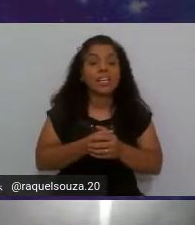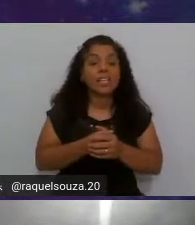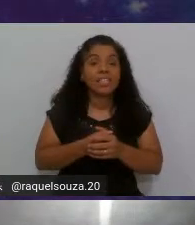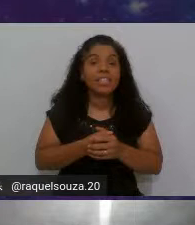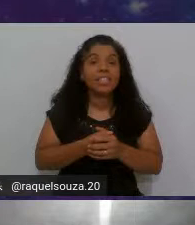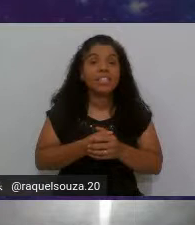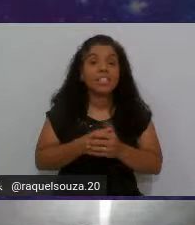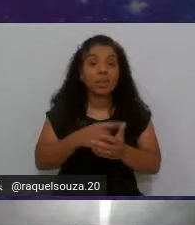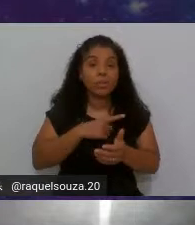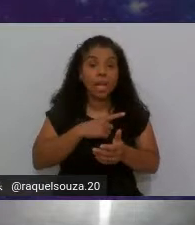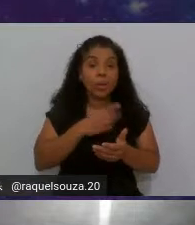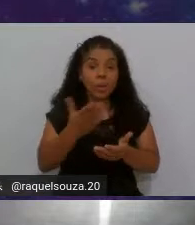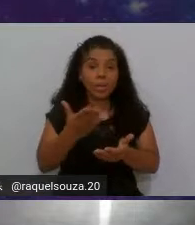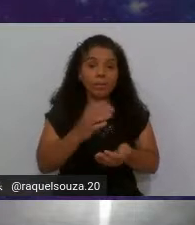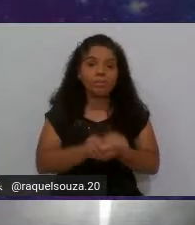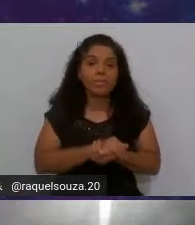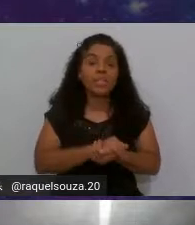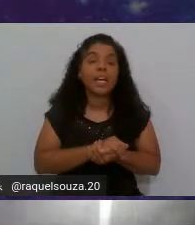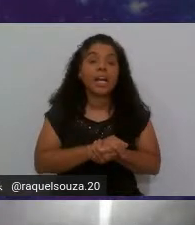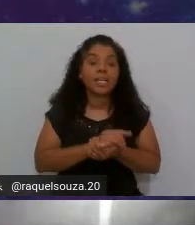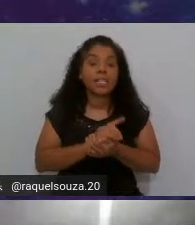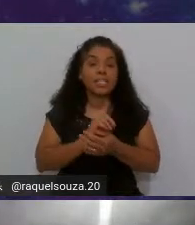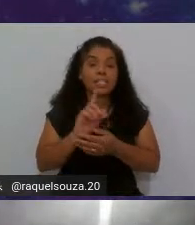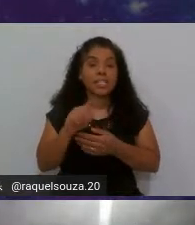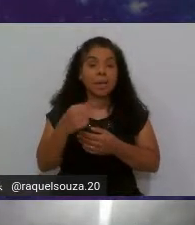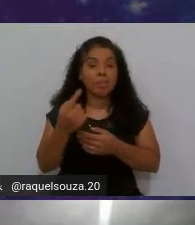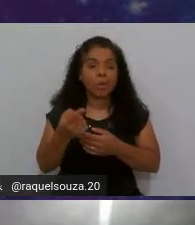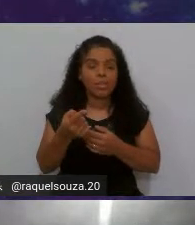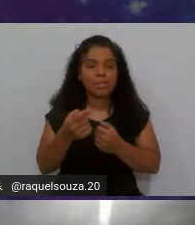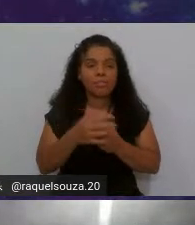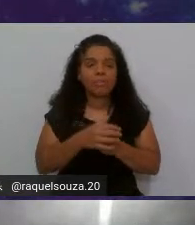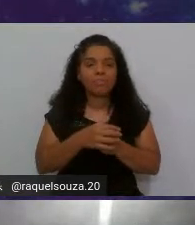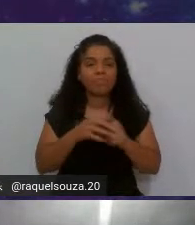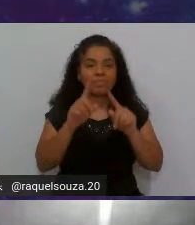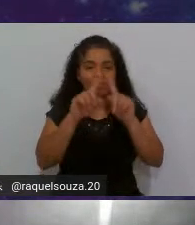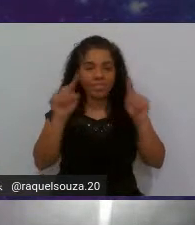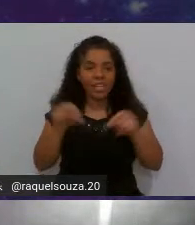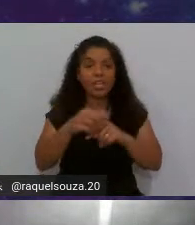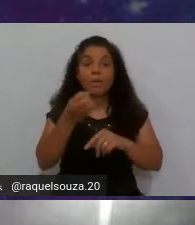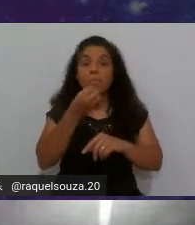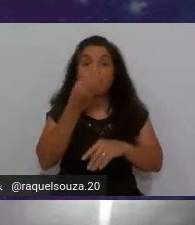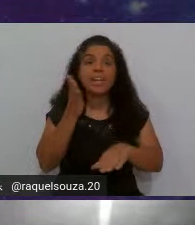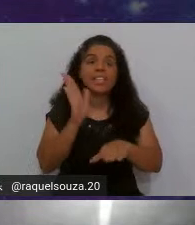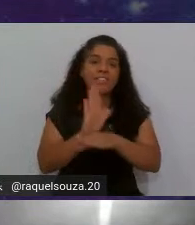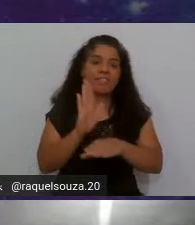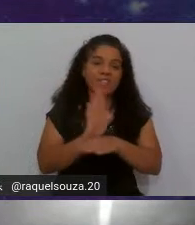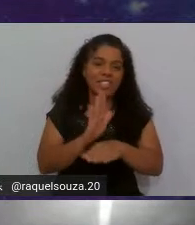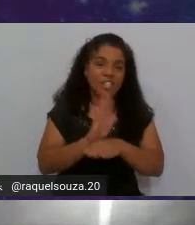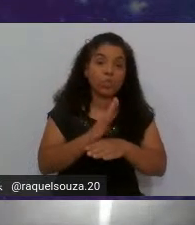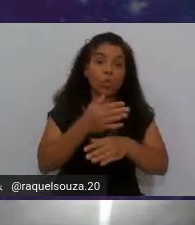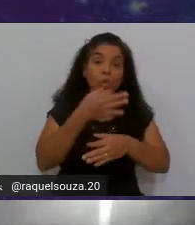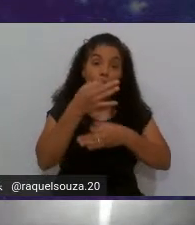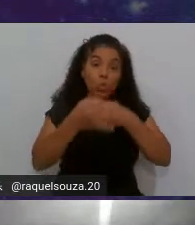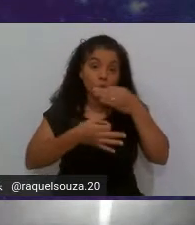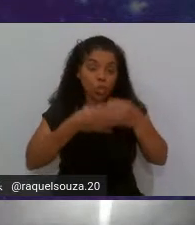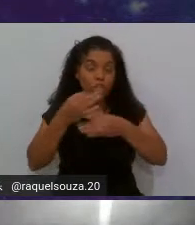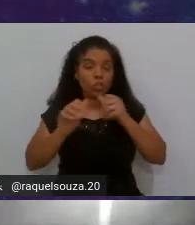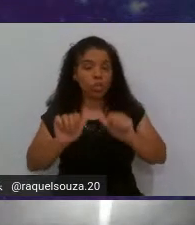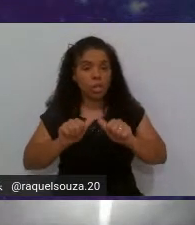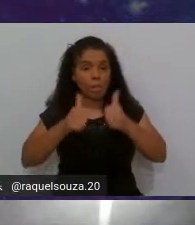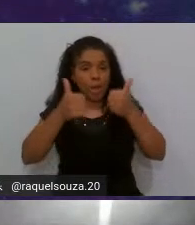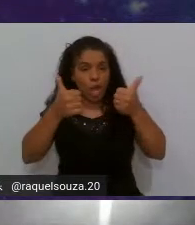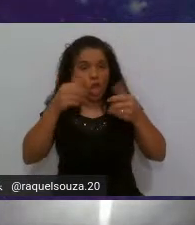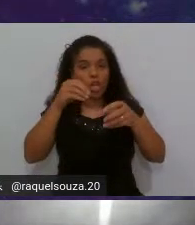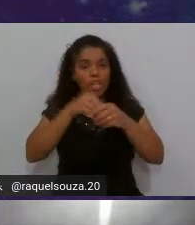tenho aqui na próxima tela os benefícios as sugestões de melhoria